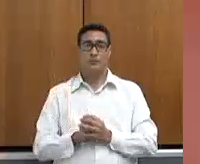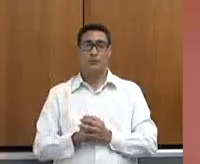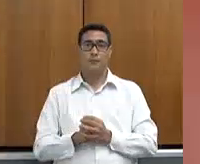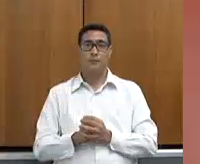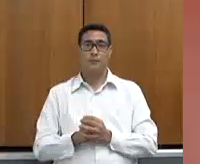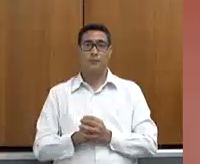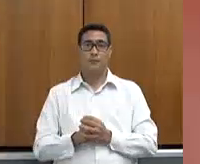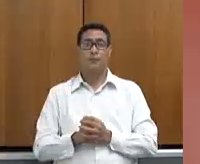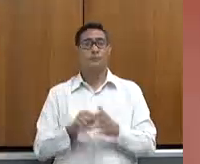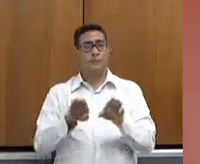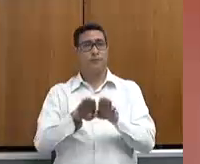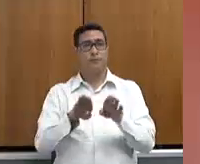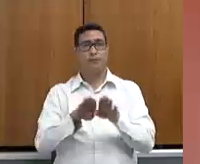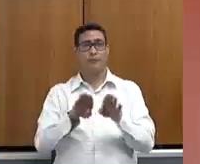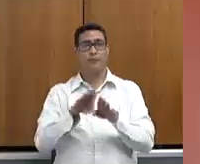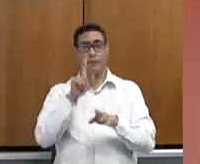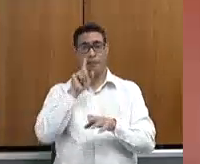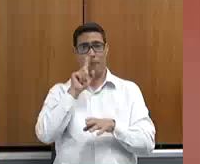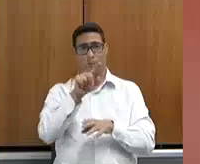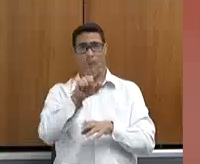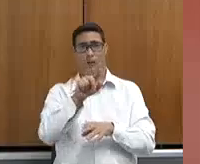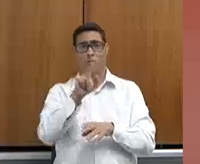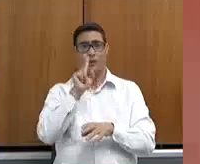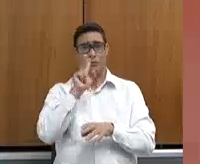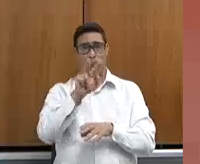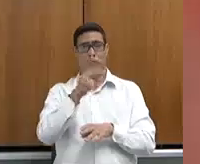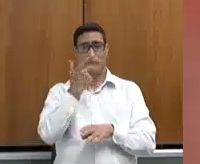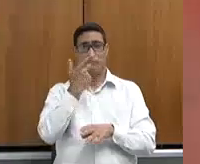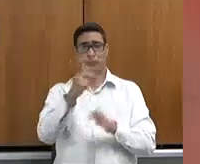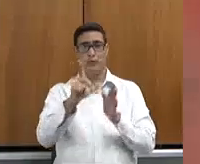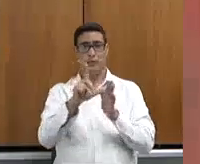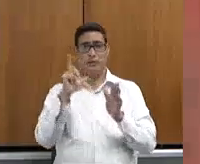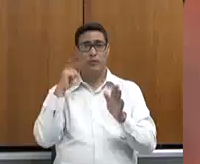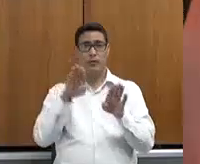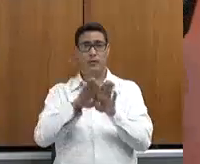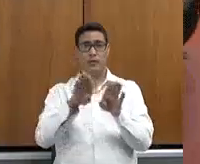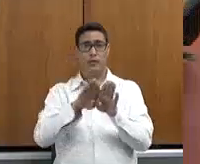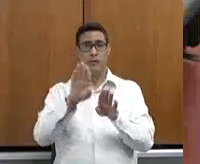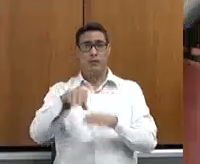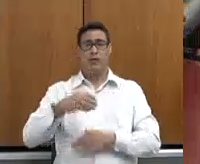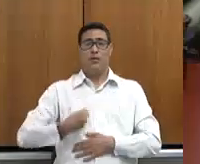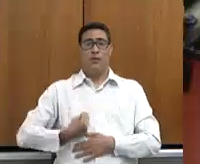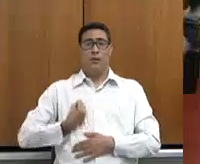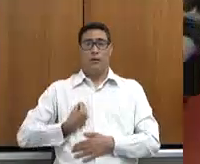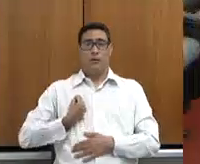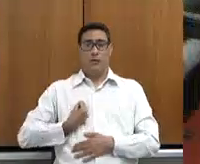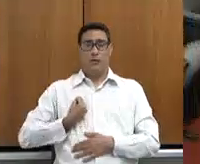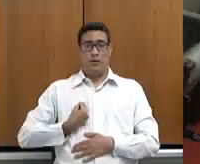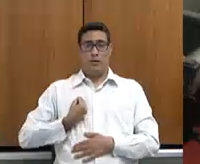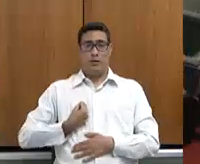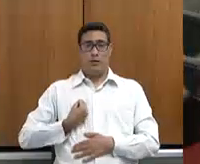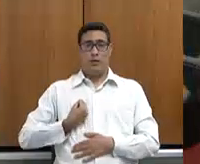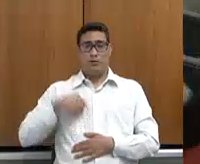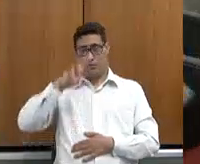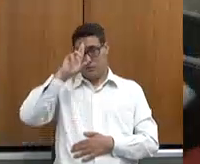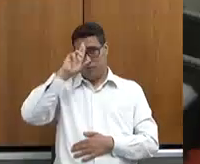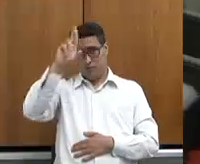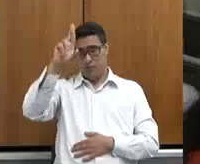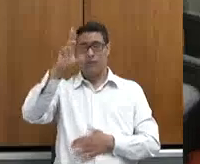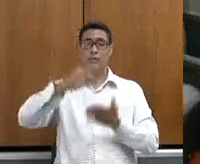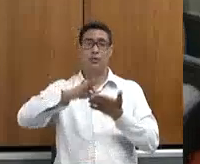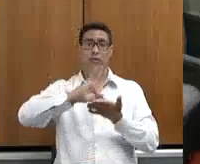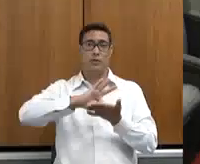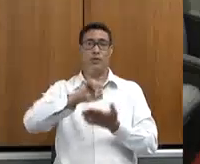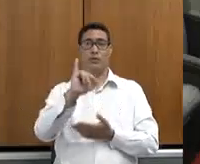vejo aqui também e eu já havia citado a presença do nosso diretor técnico do IMA,